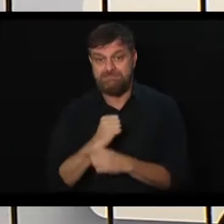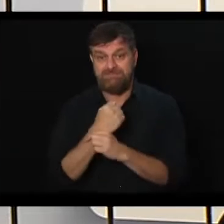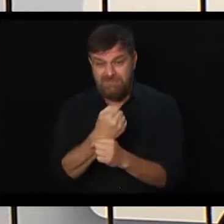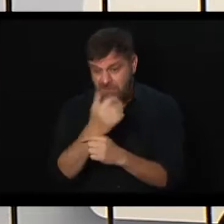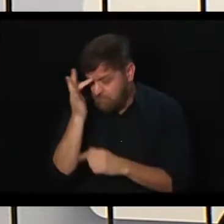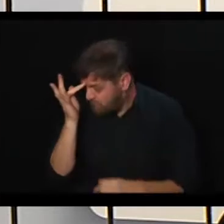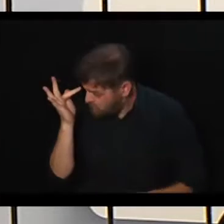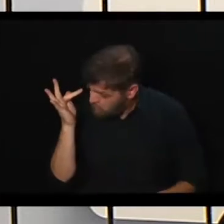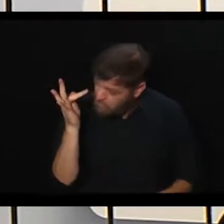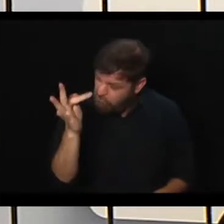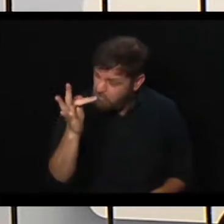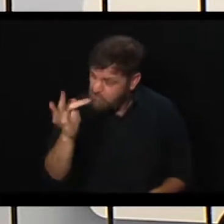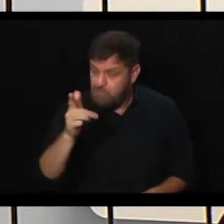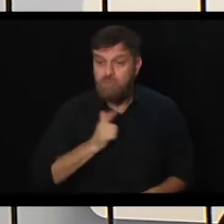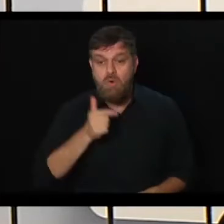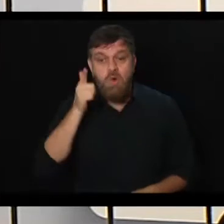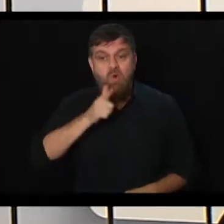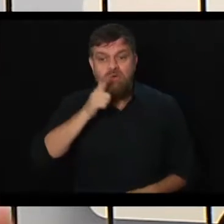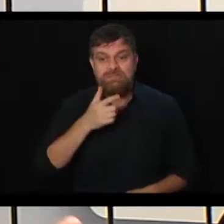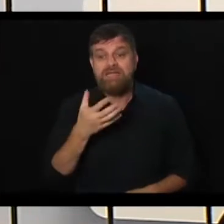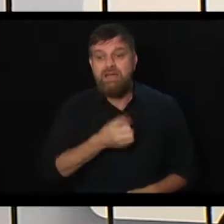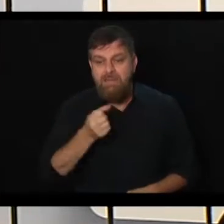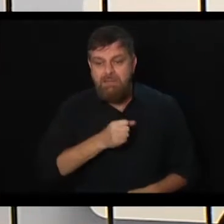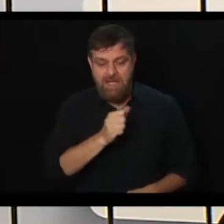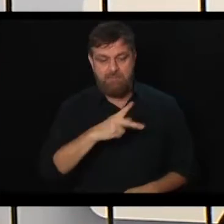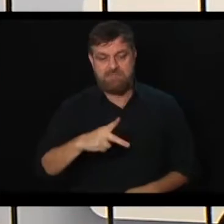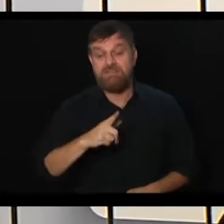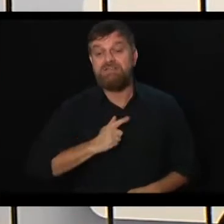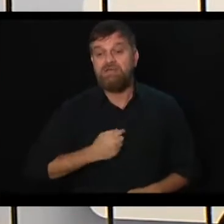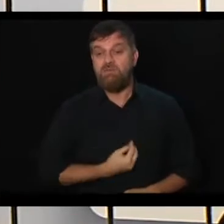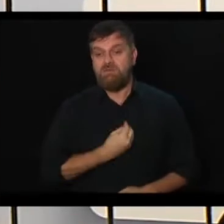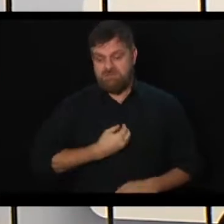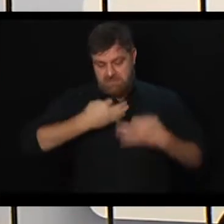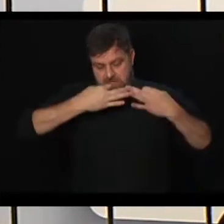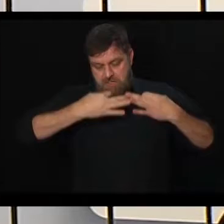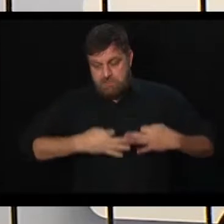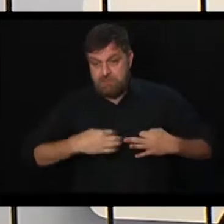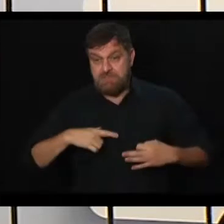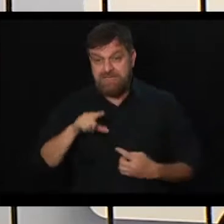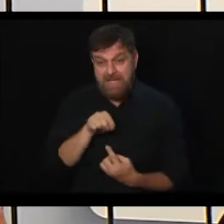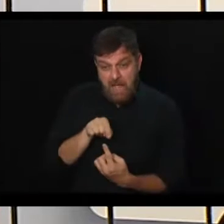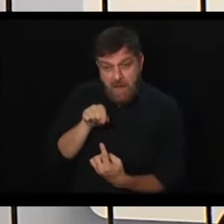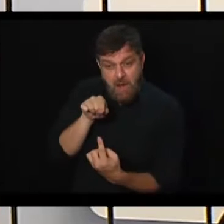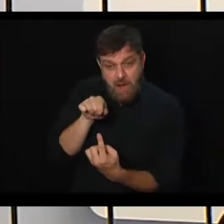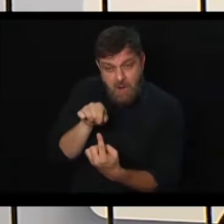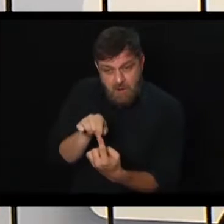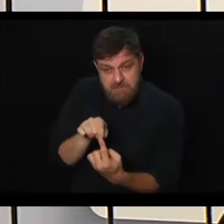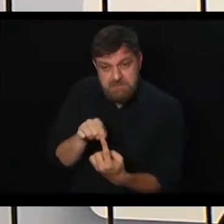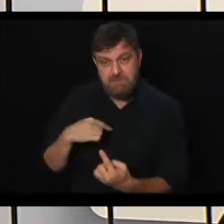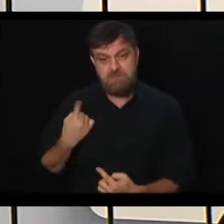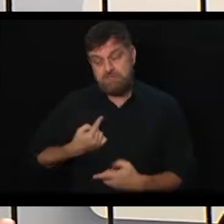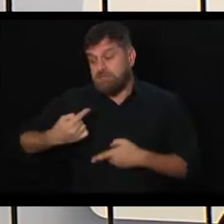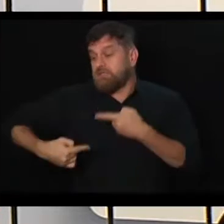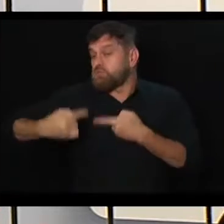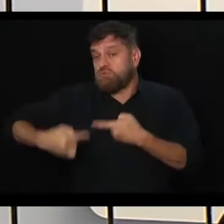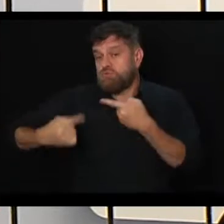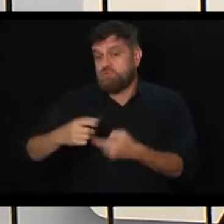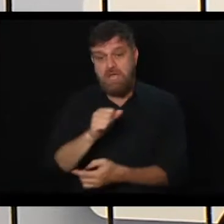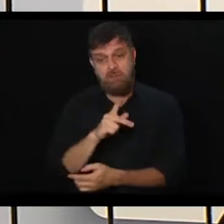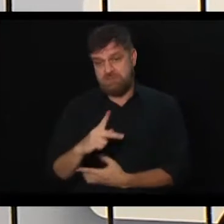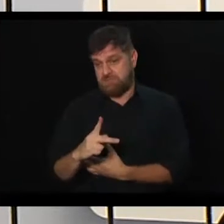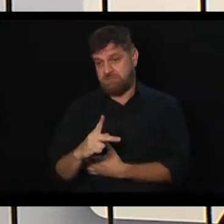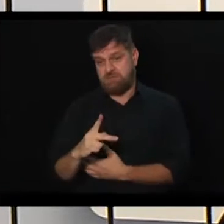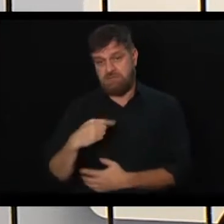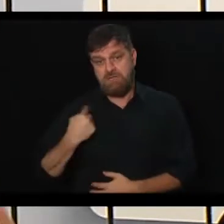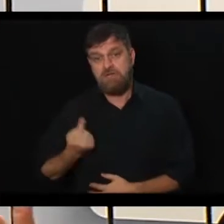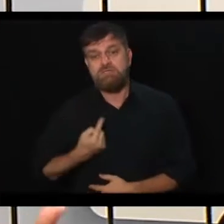para muita gente, a aposentadoria, é a dignidade. E essa é uma opção, quando a gente está discutindo a aposentadoria, a